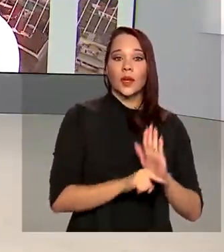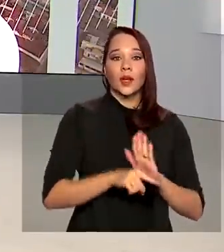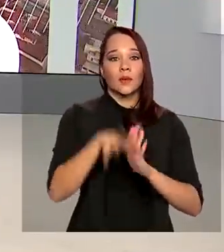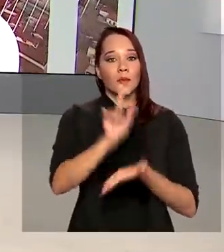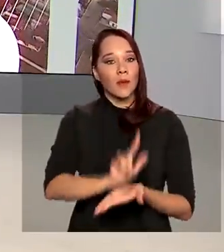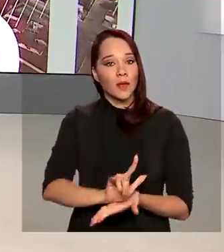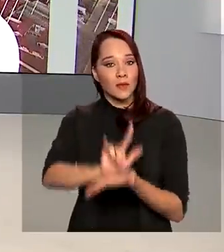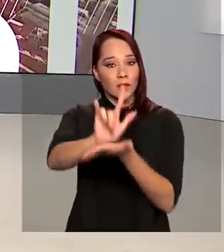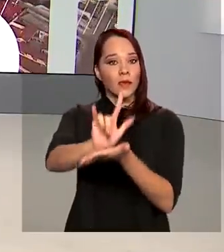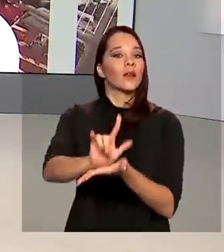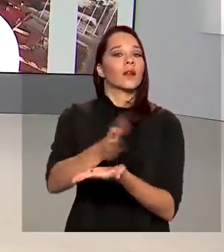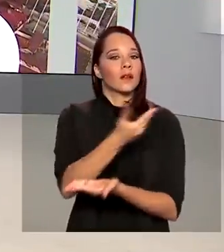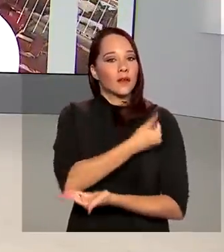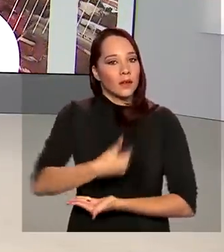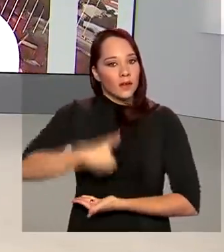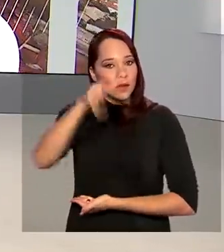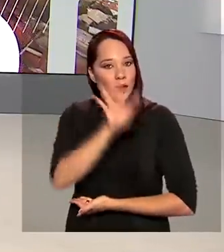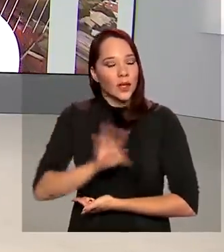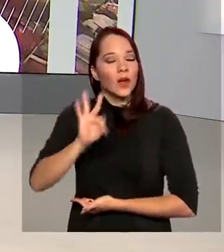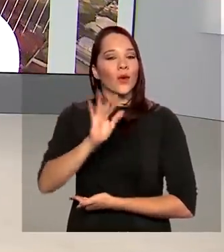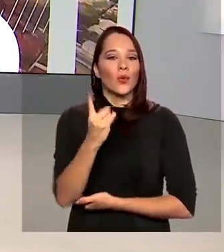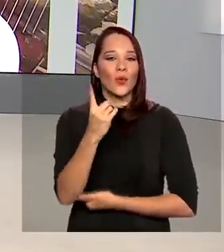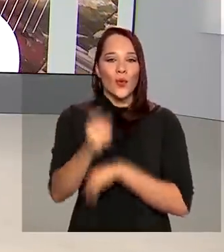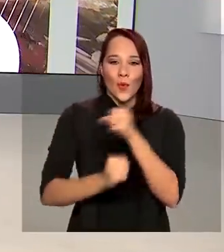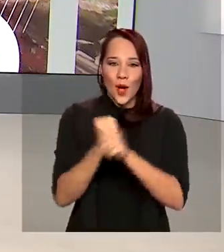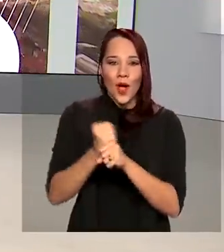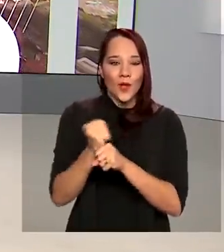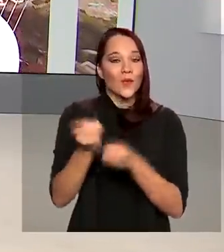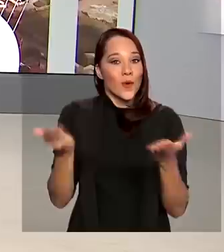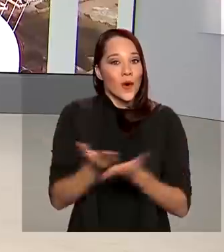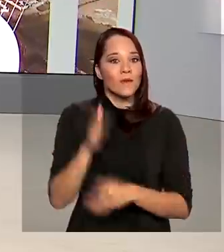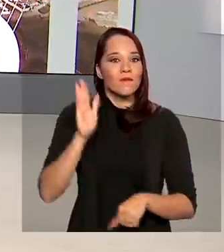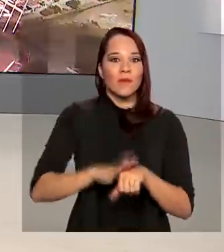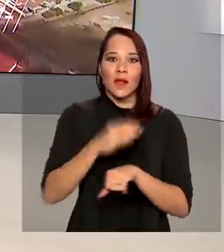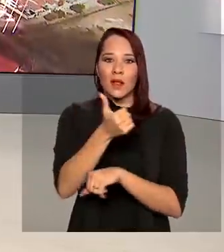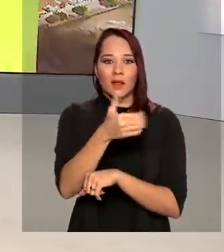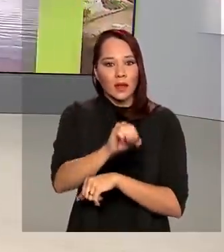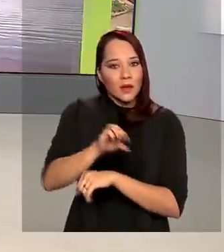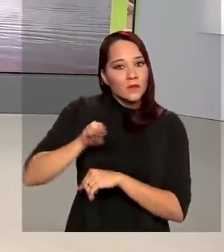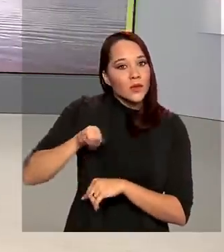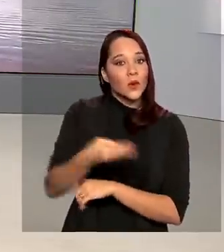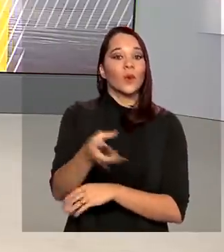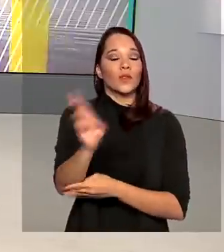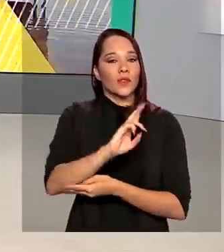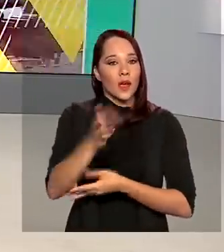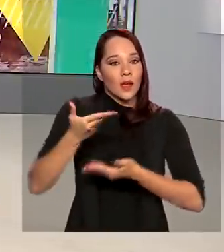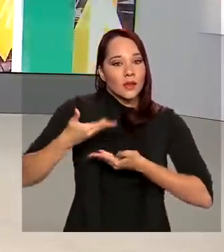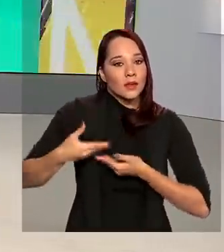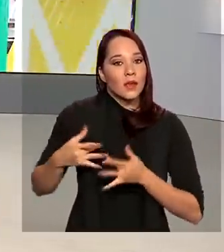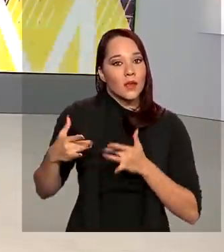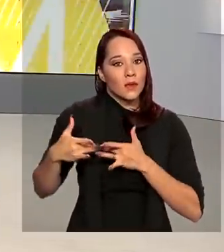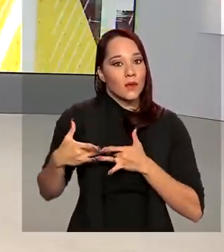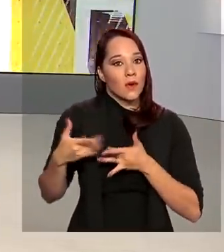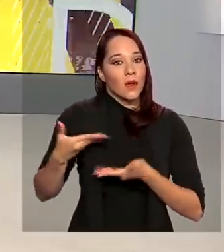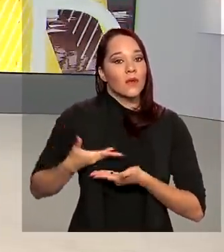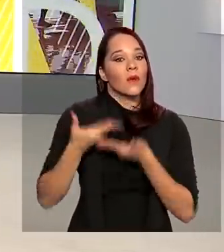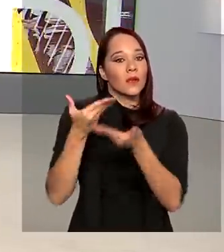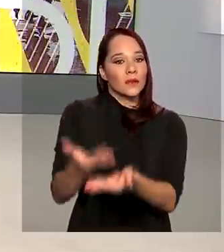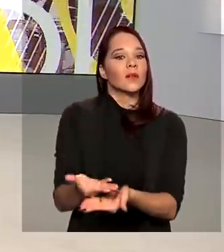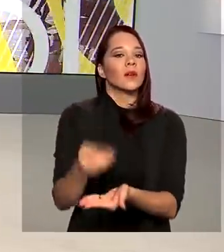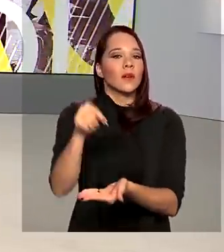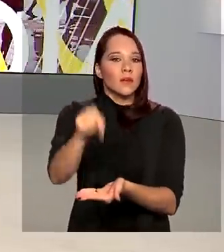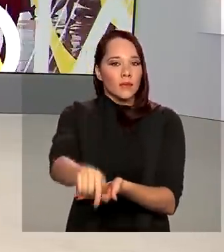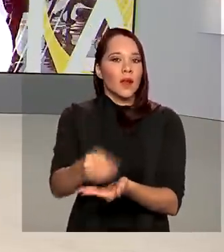Voluntária do Governo Federal completa um ano hoje com mais de 10 milhões de reais em doações para o enfrentamento da